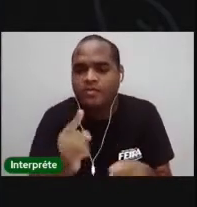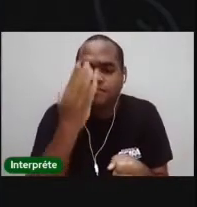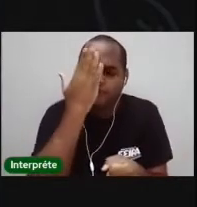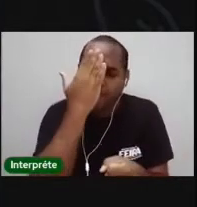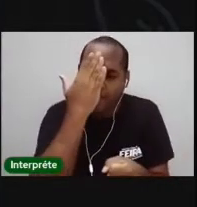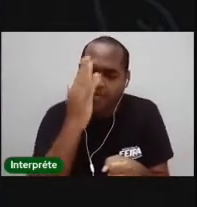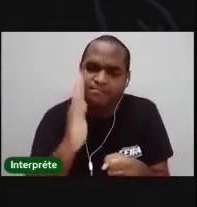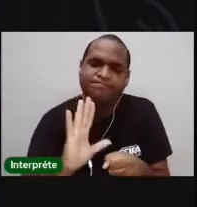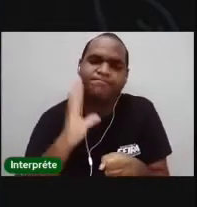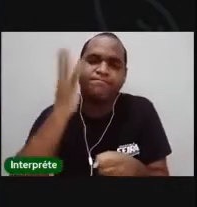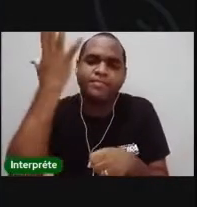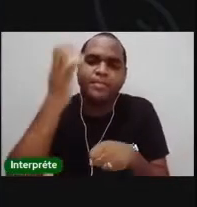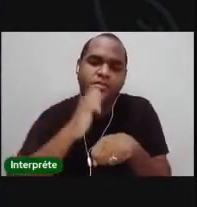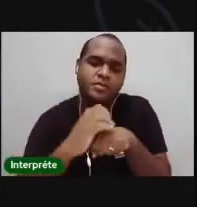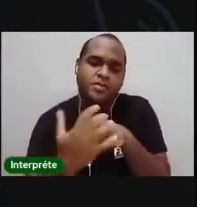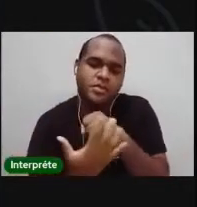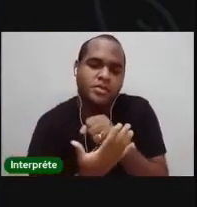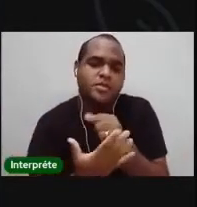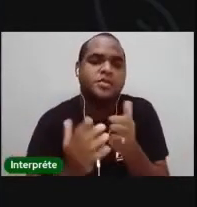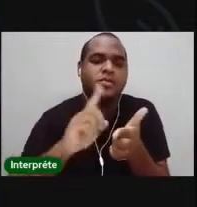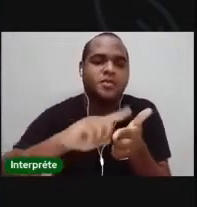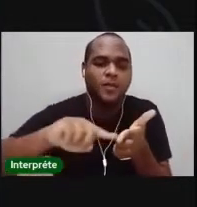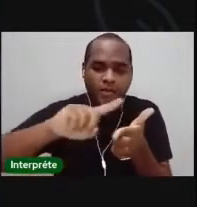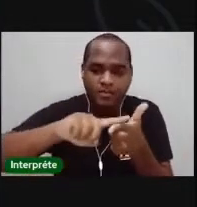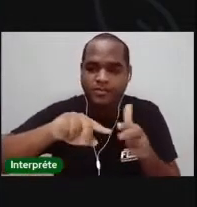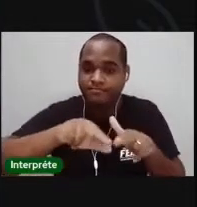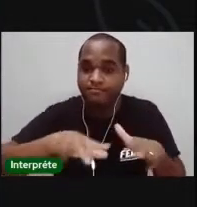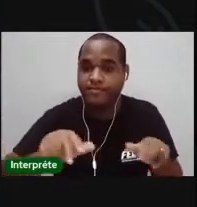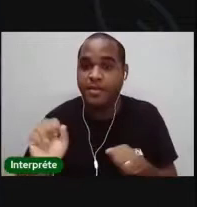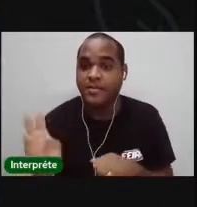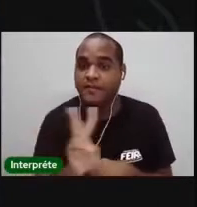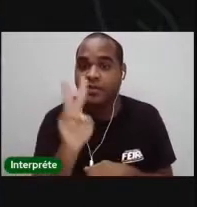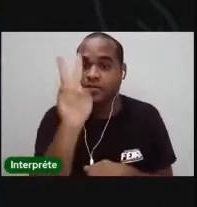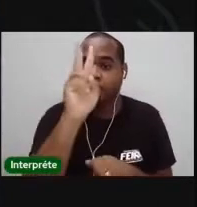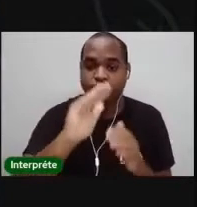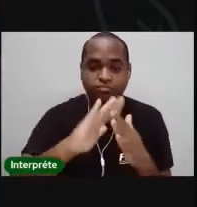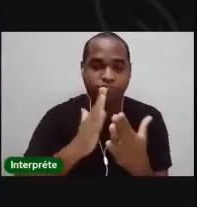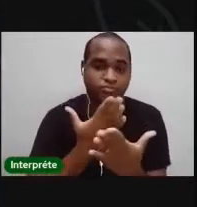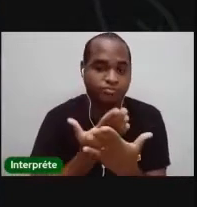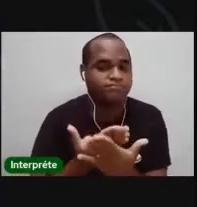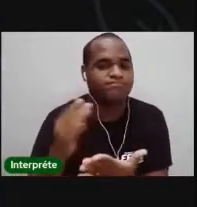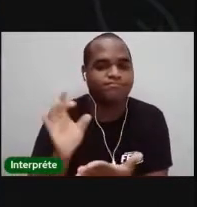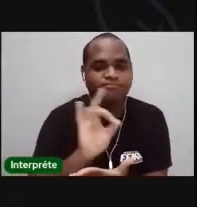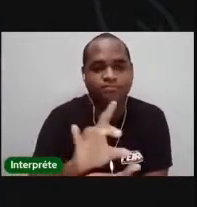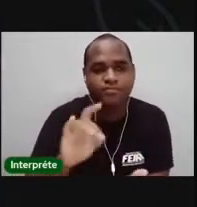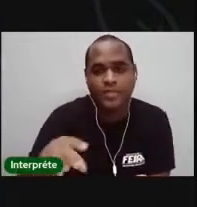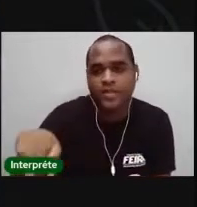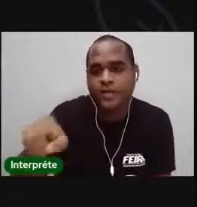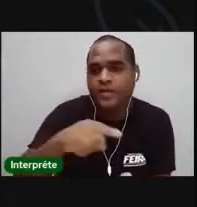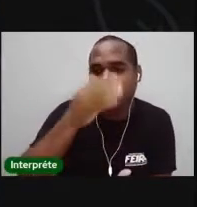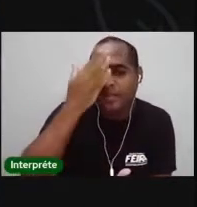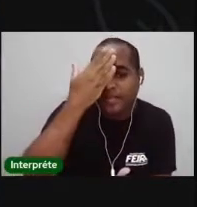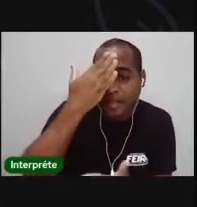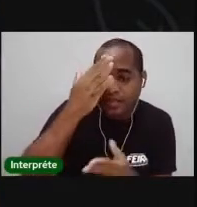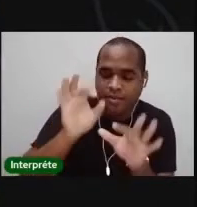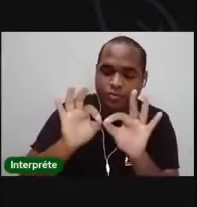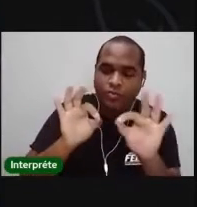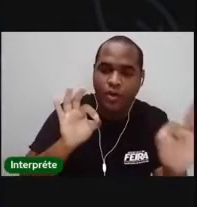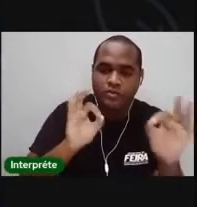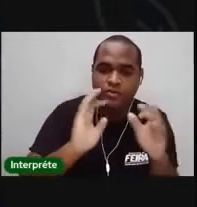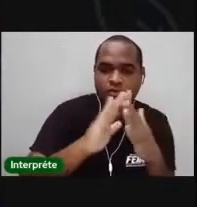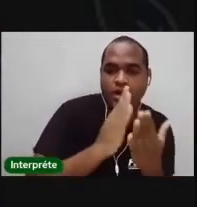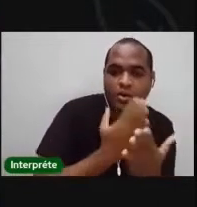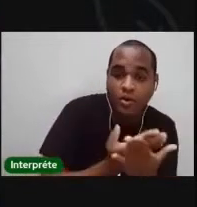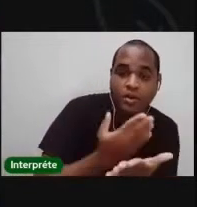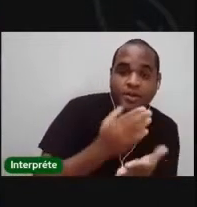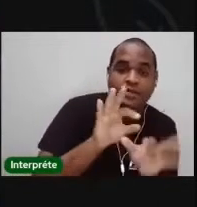Sabemos que o valor da escola é muito grande para a vida dos estudantes. Sabemos que não podemos ficar longe da escola, longe da